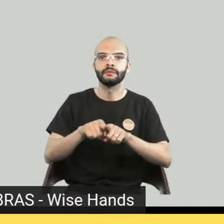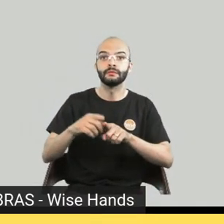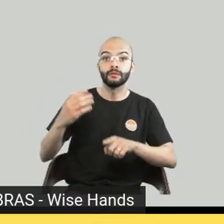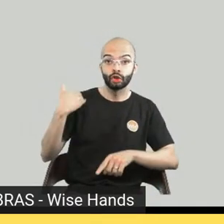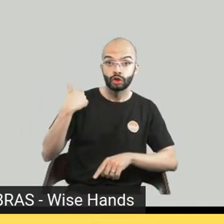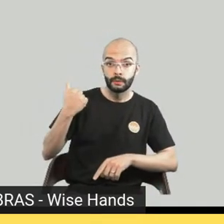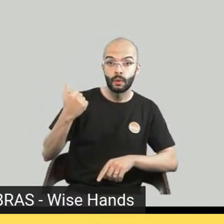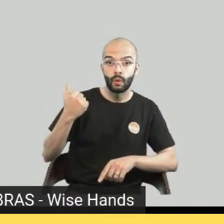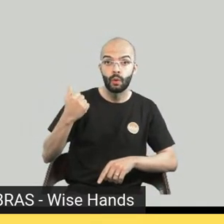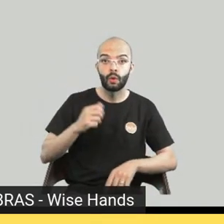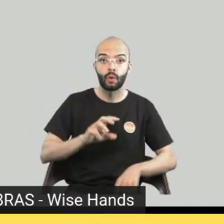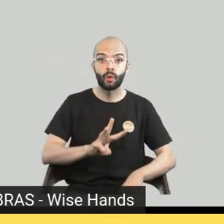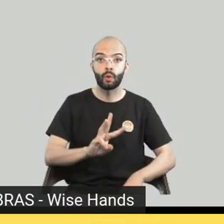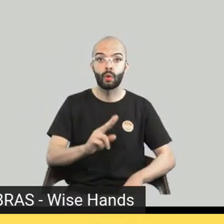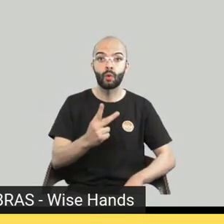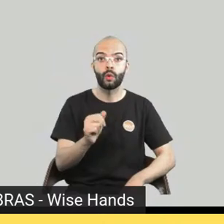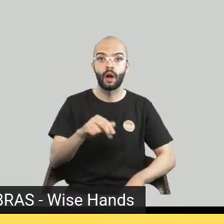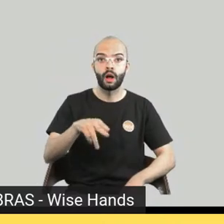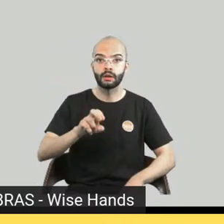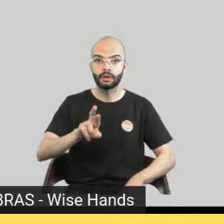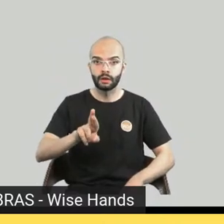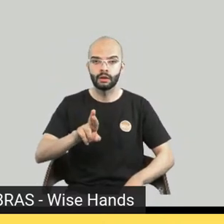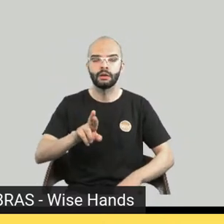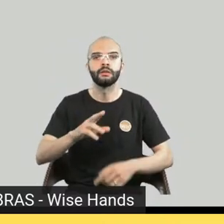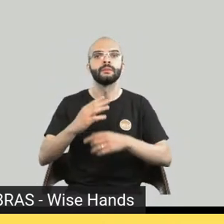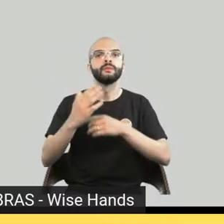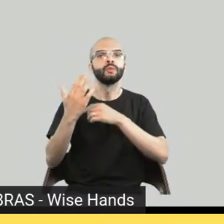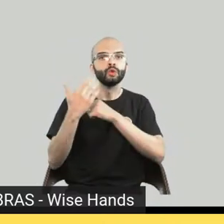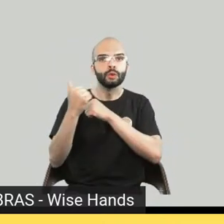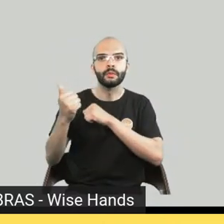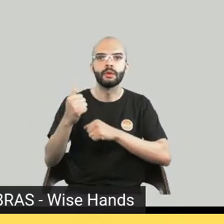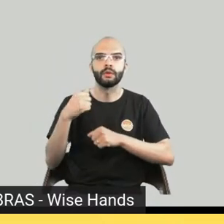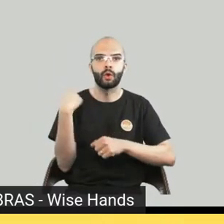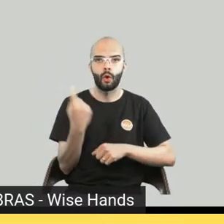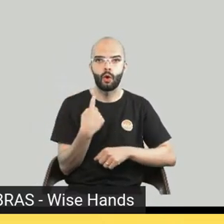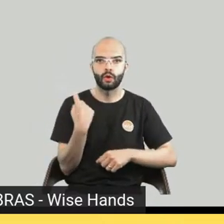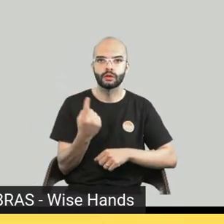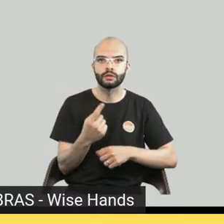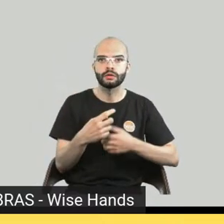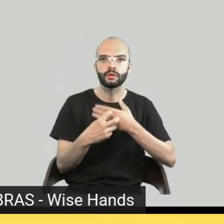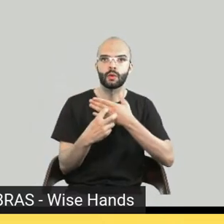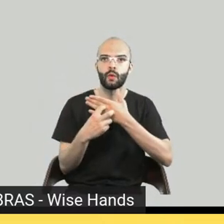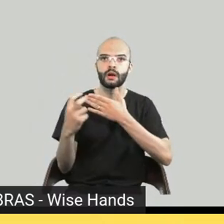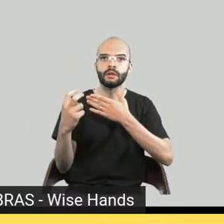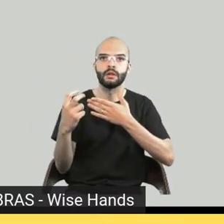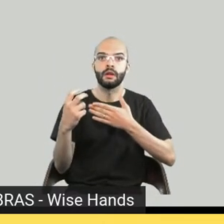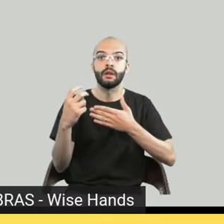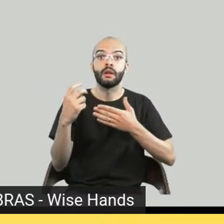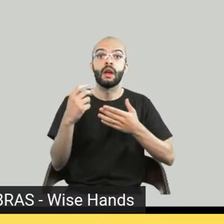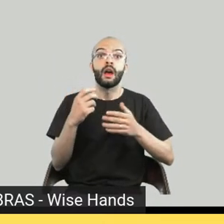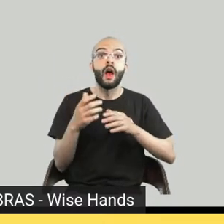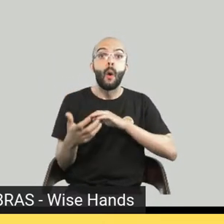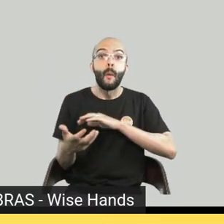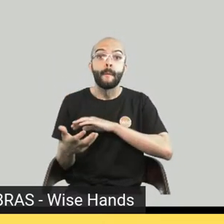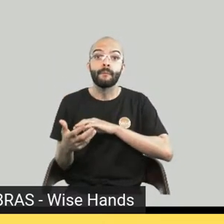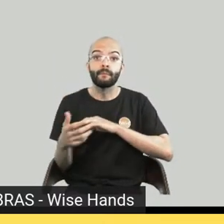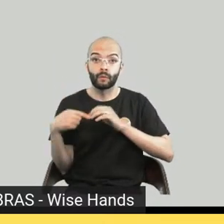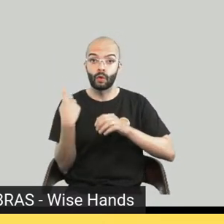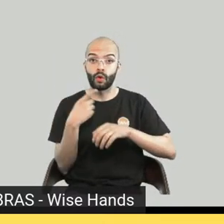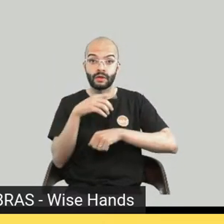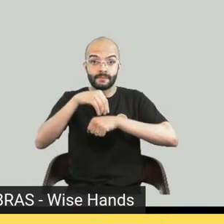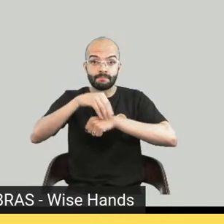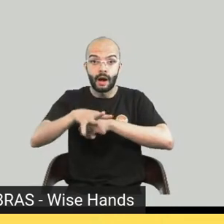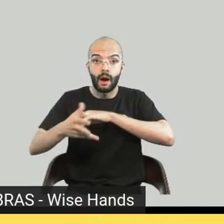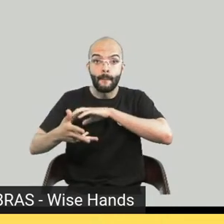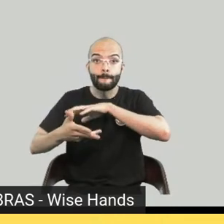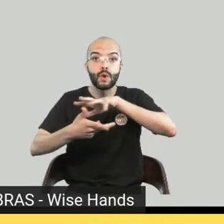essa ideia de um mundo que muitas pessoas que a gente conversa não tinha conhecimento e